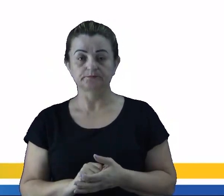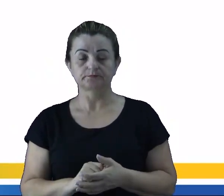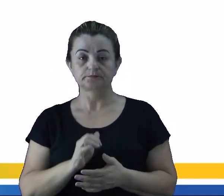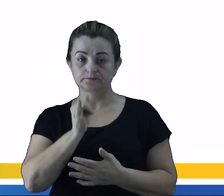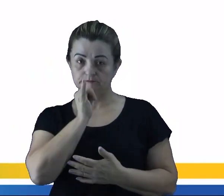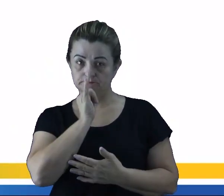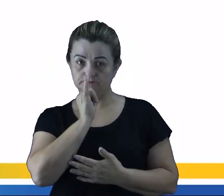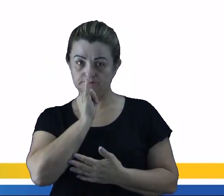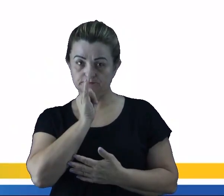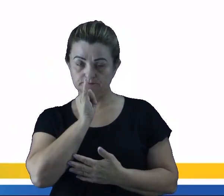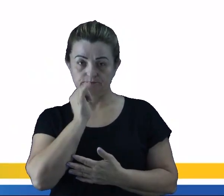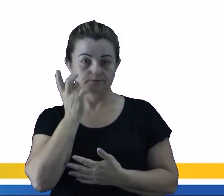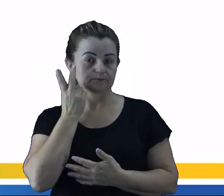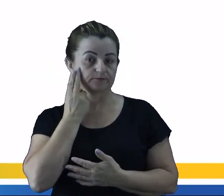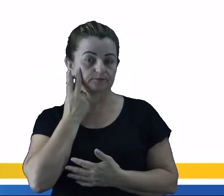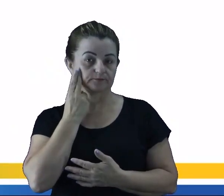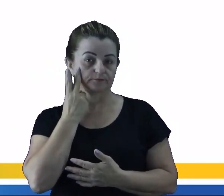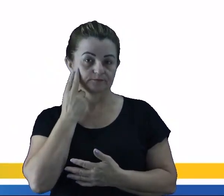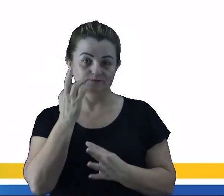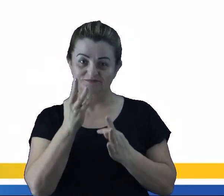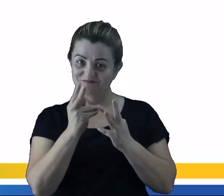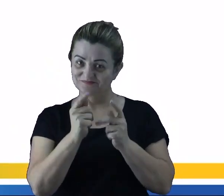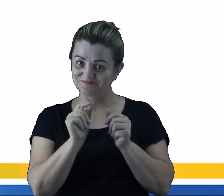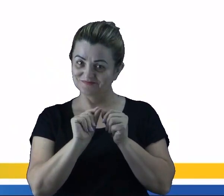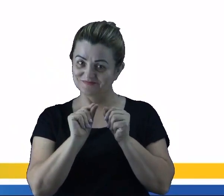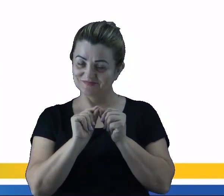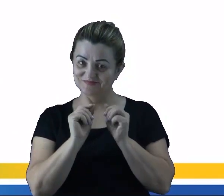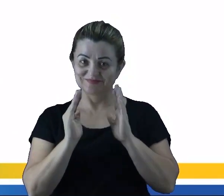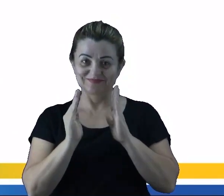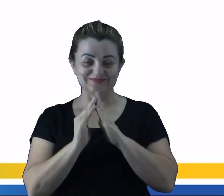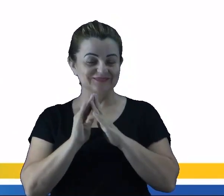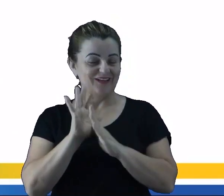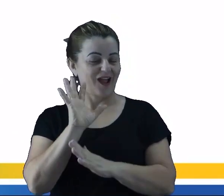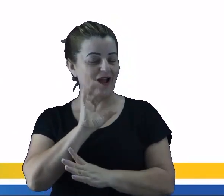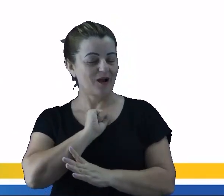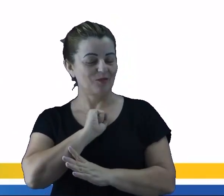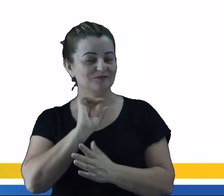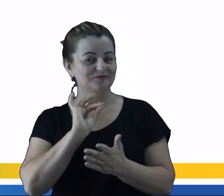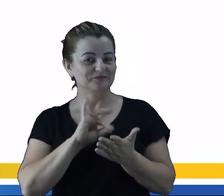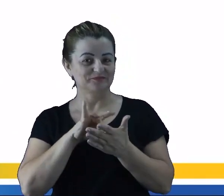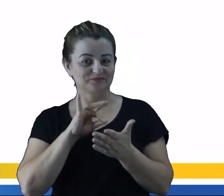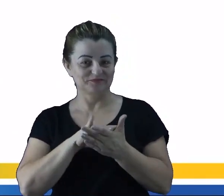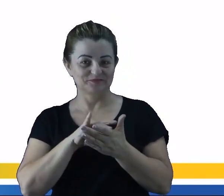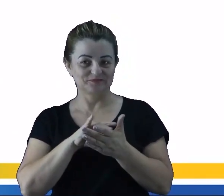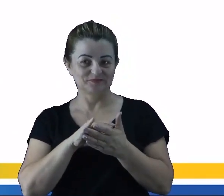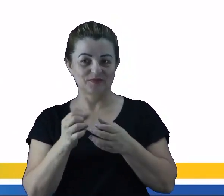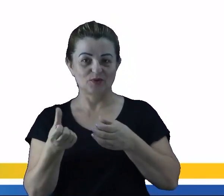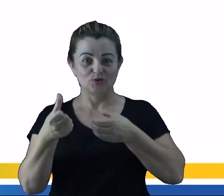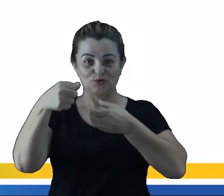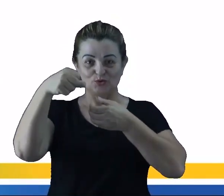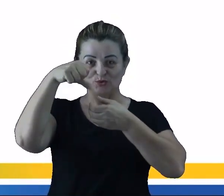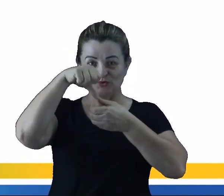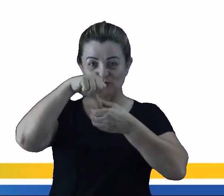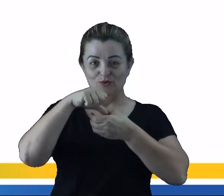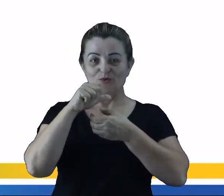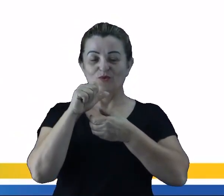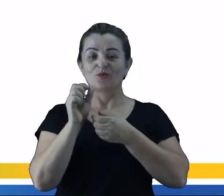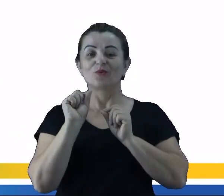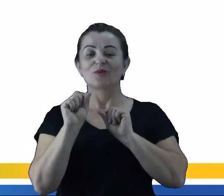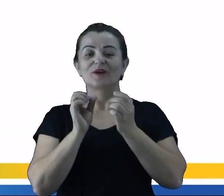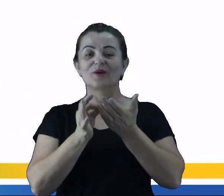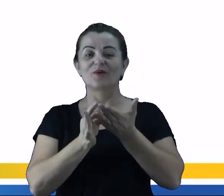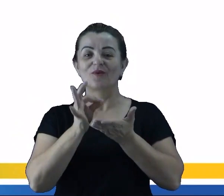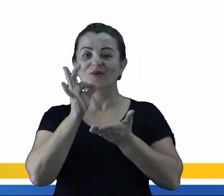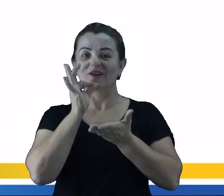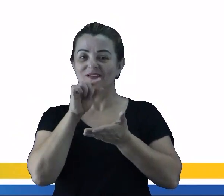Né, um exemplo muito comum que todo mundo faz em casa, que eu amo também, é o que? A filtração ali de um cafezinho, gente. Quem